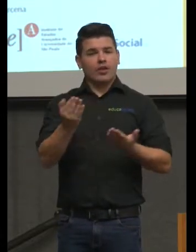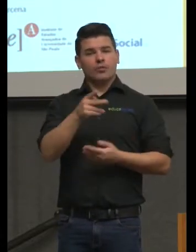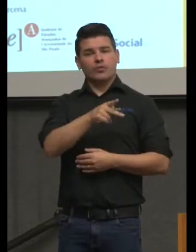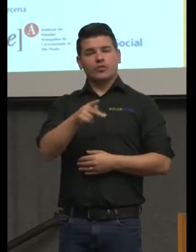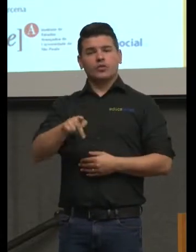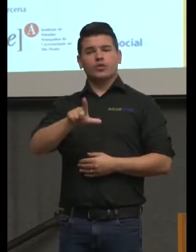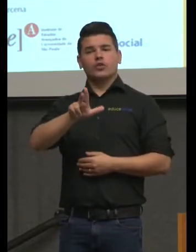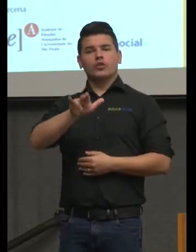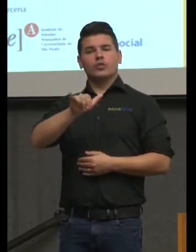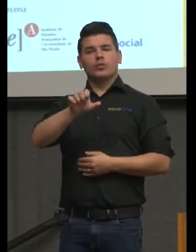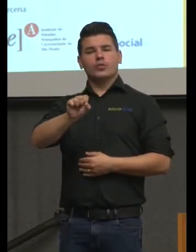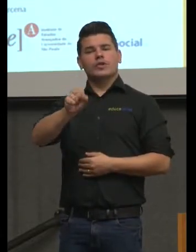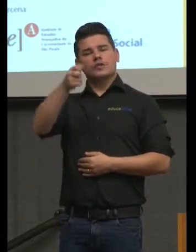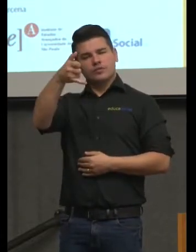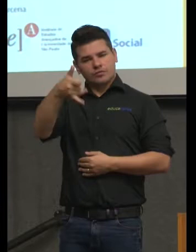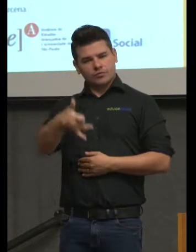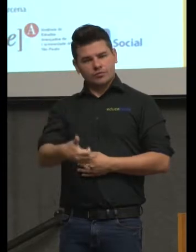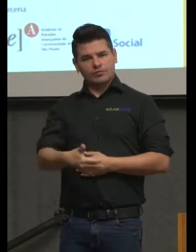Carlos Menezes.